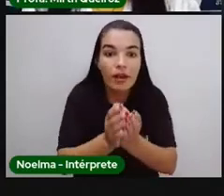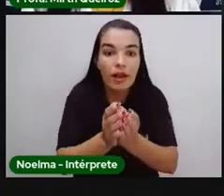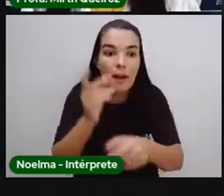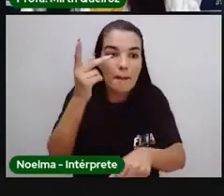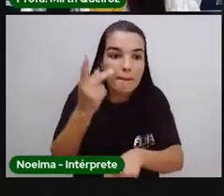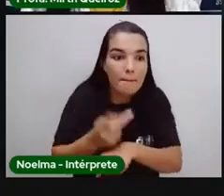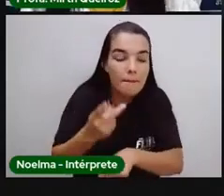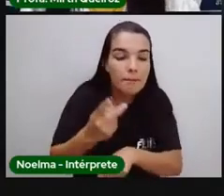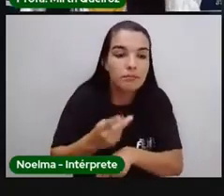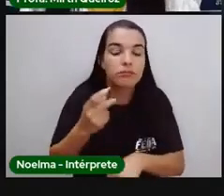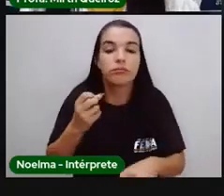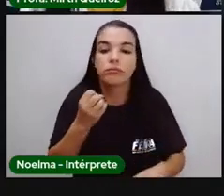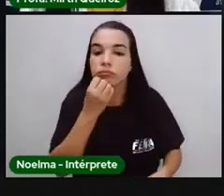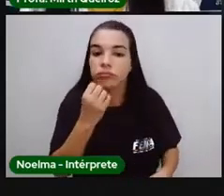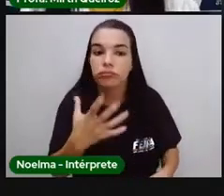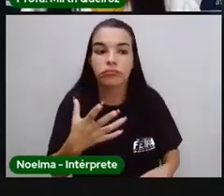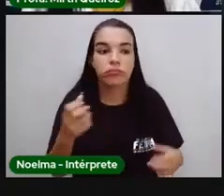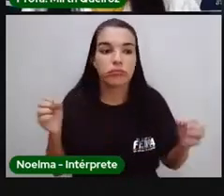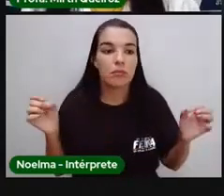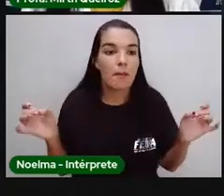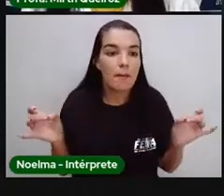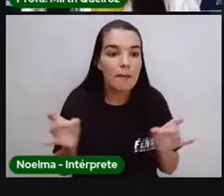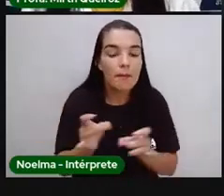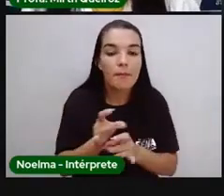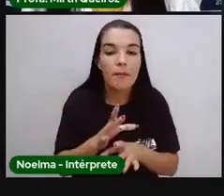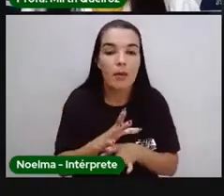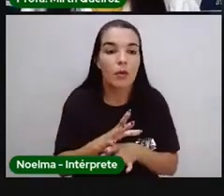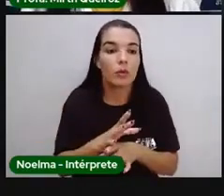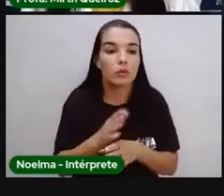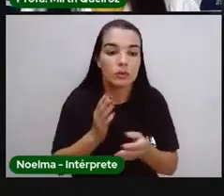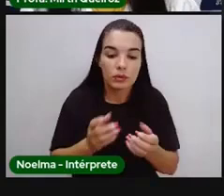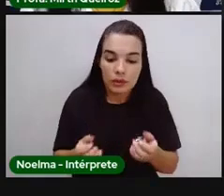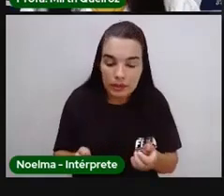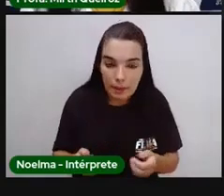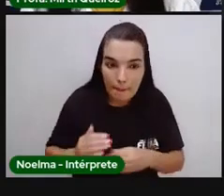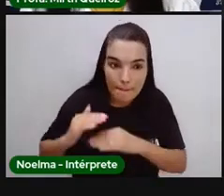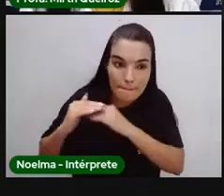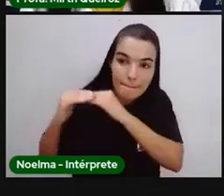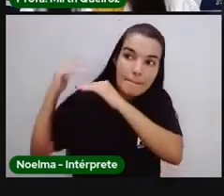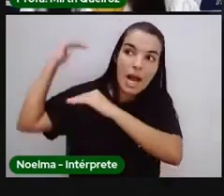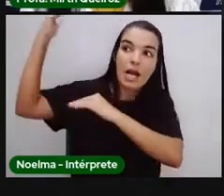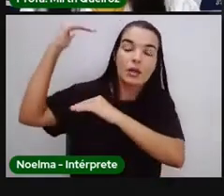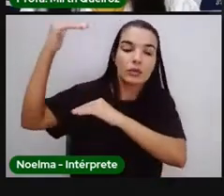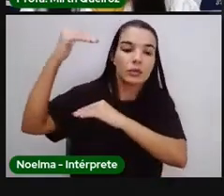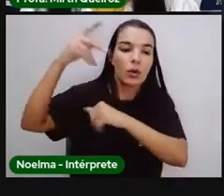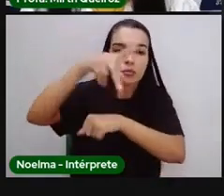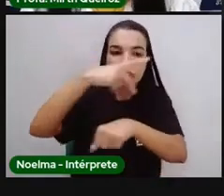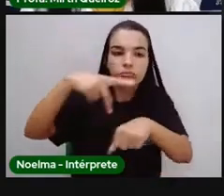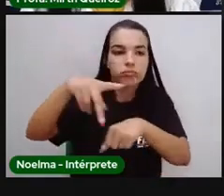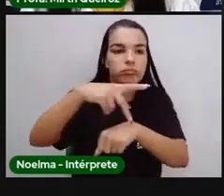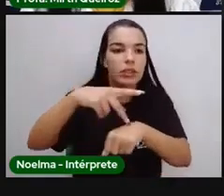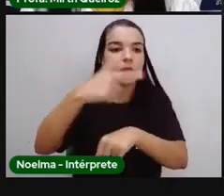formato, era muito superior aos de outras nações.